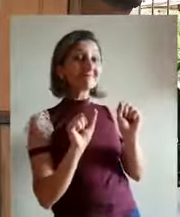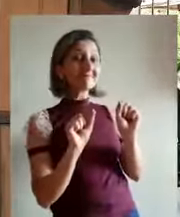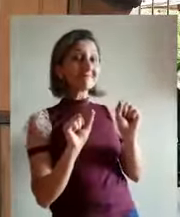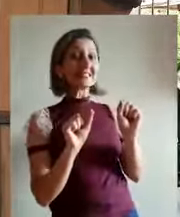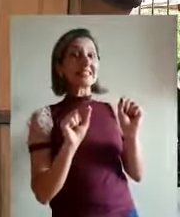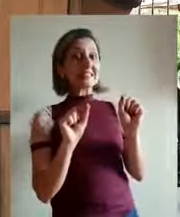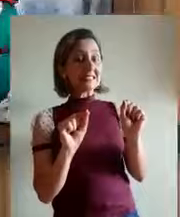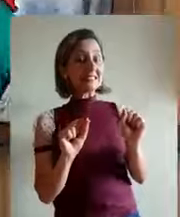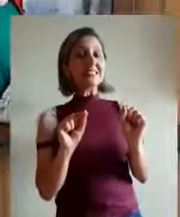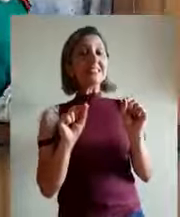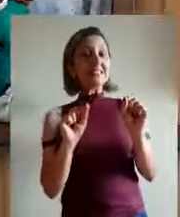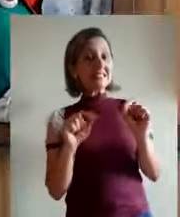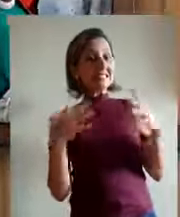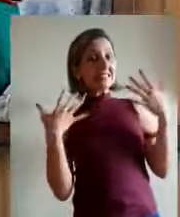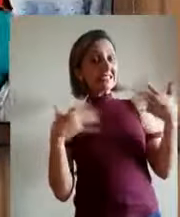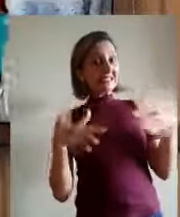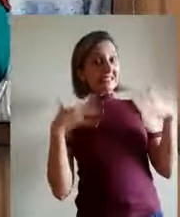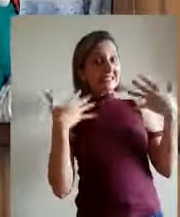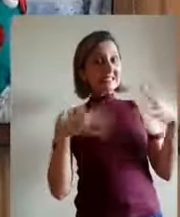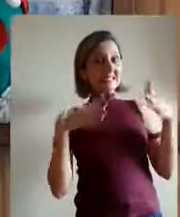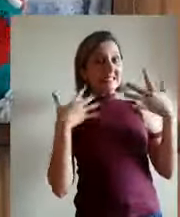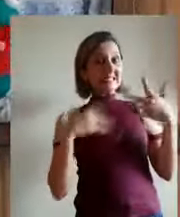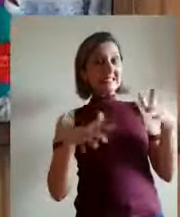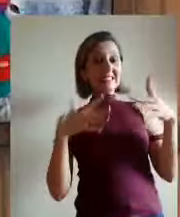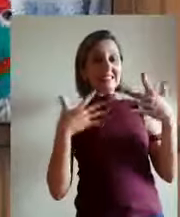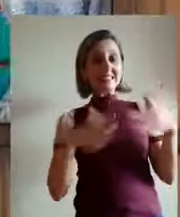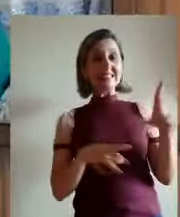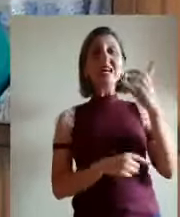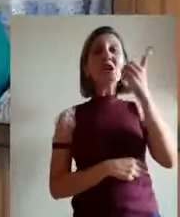o dia dos girinos!